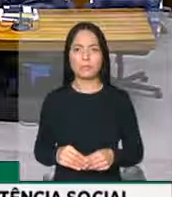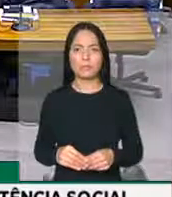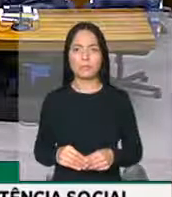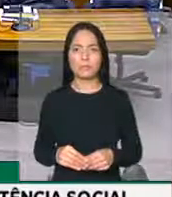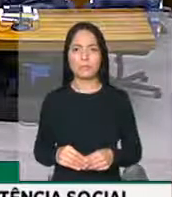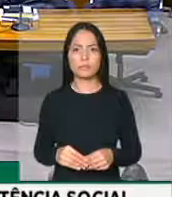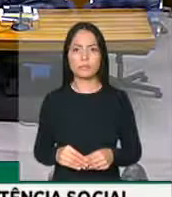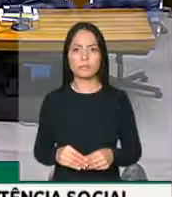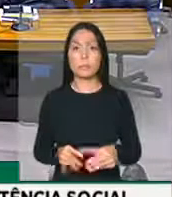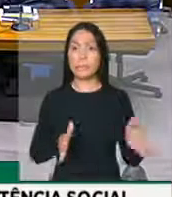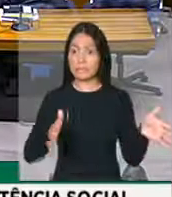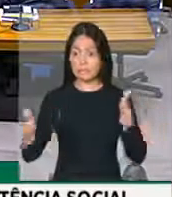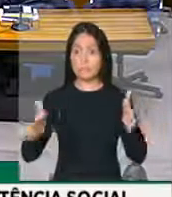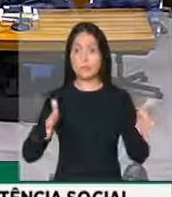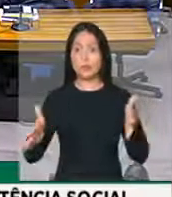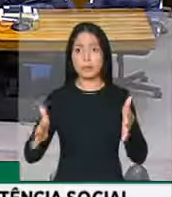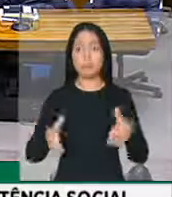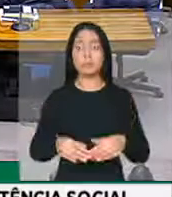Nesse período.